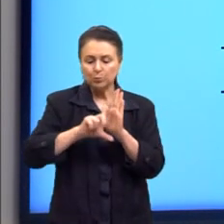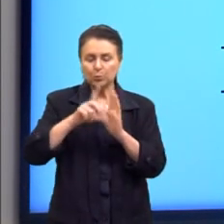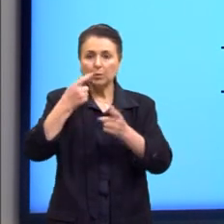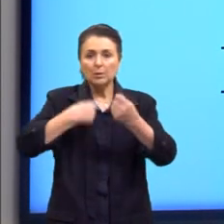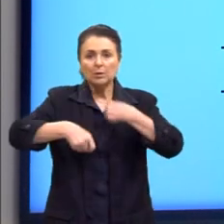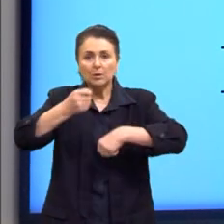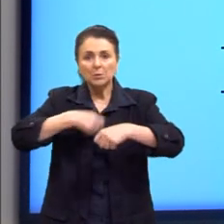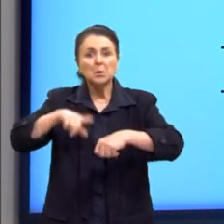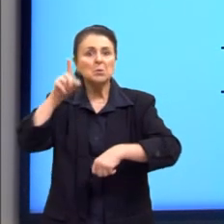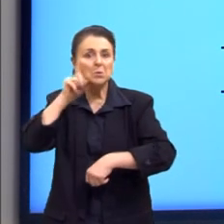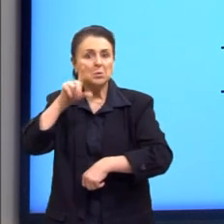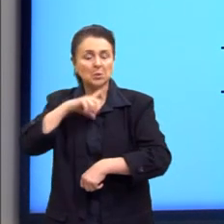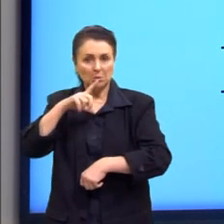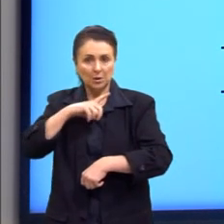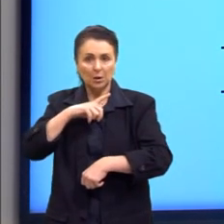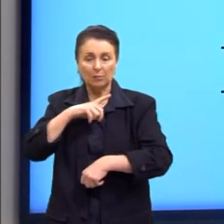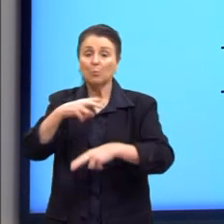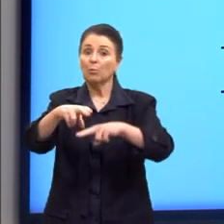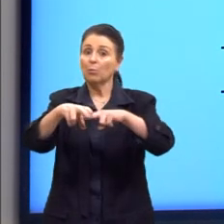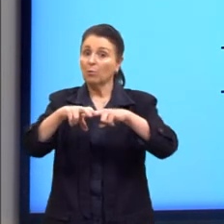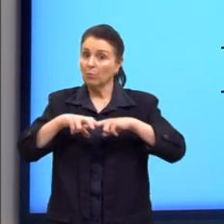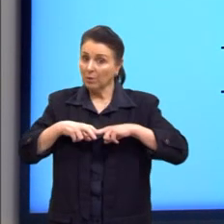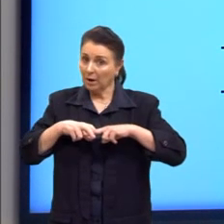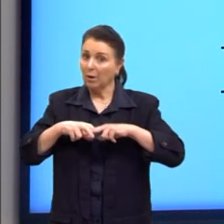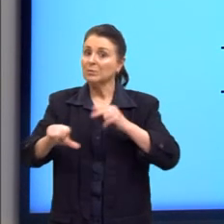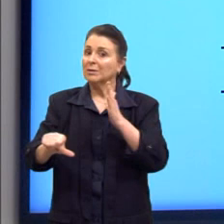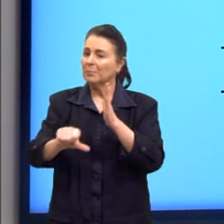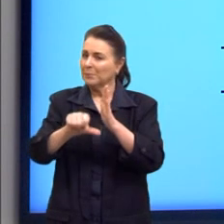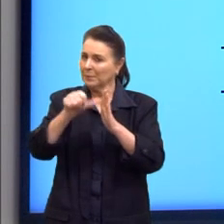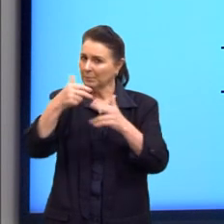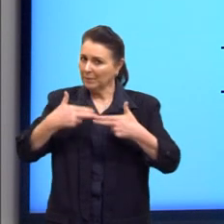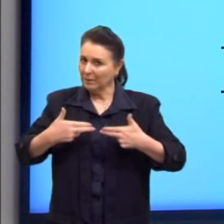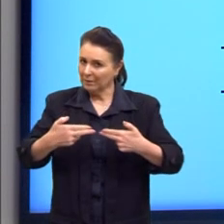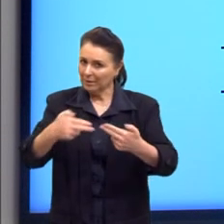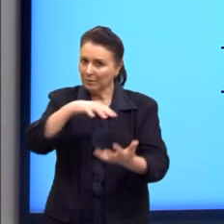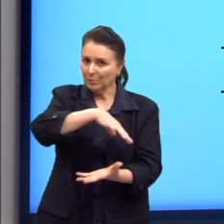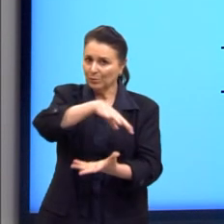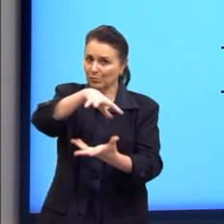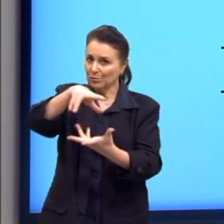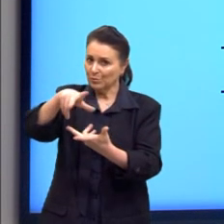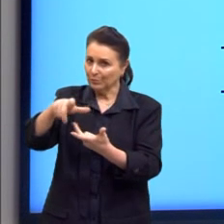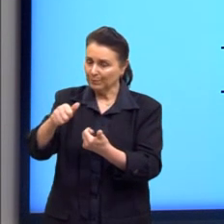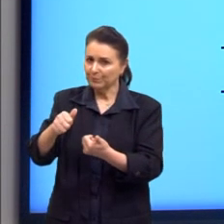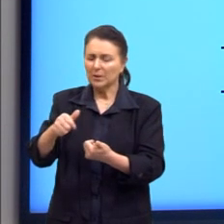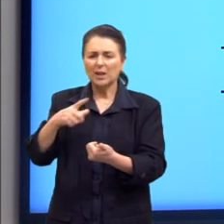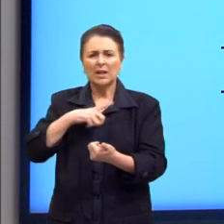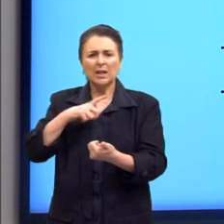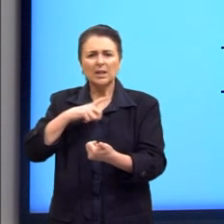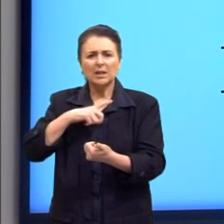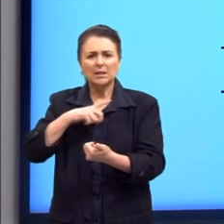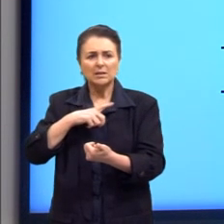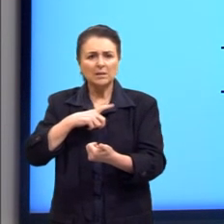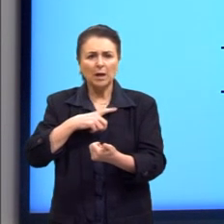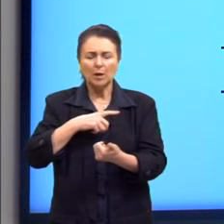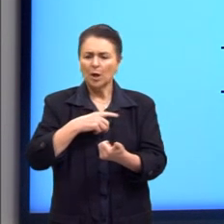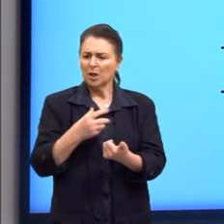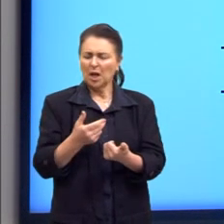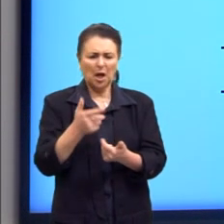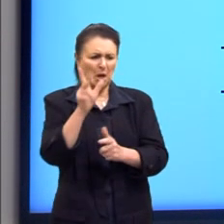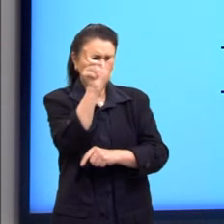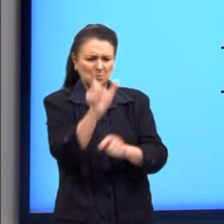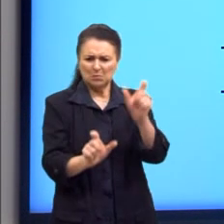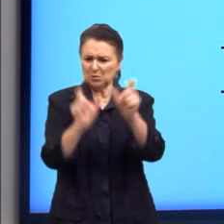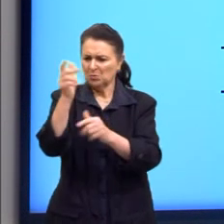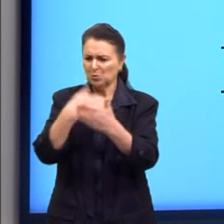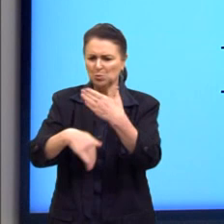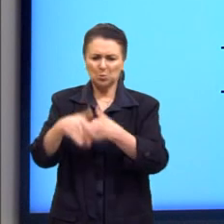que os Estados Unidos teve graças à Primeira Guerra. E daí eles começam, eles têm quase que todo mundo empregado. O índice de desemprego estava